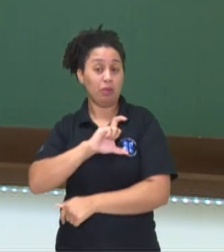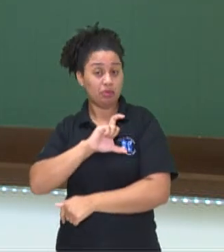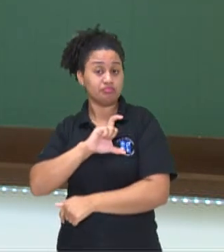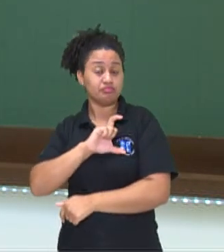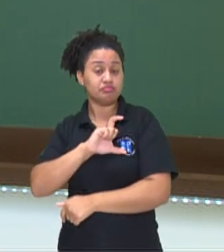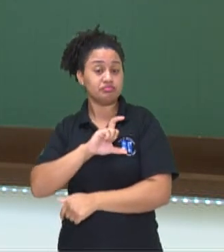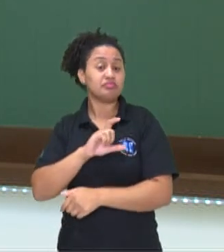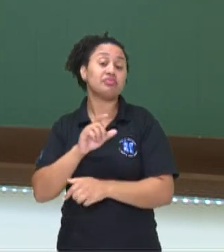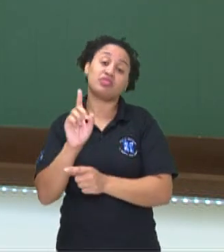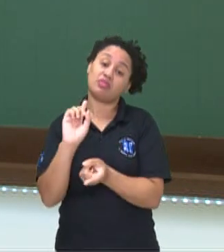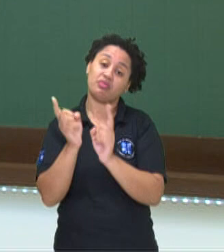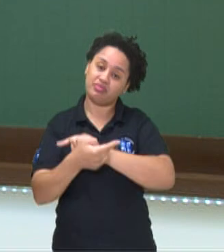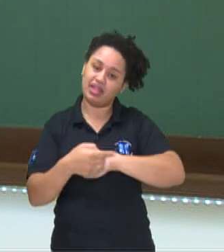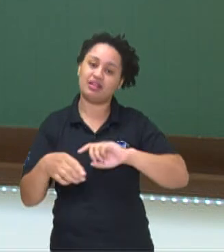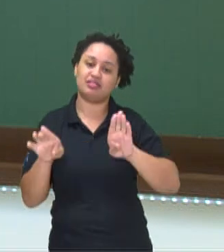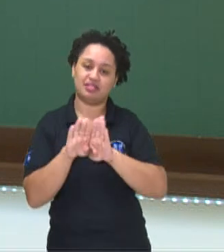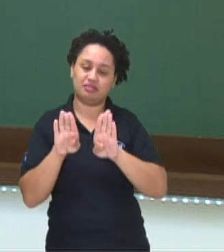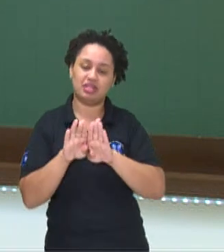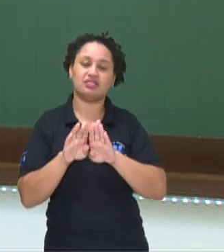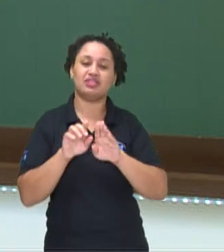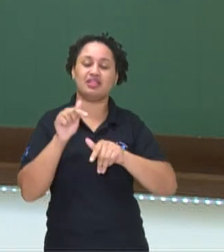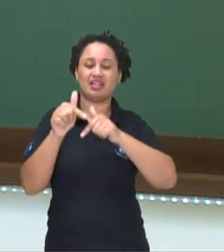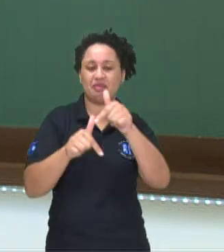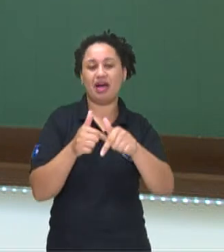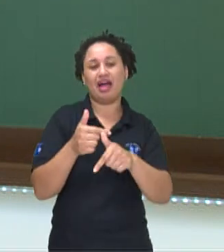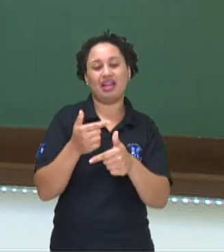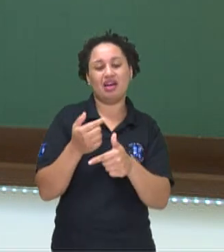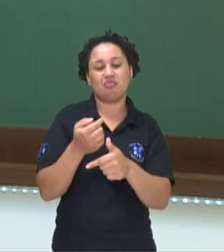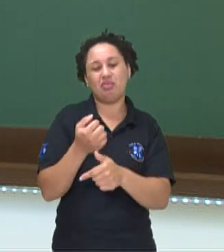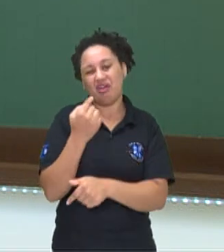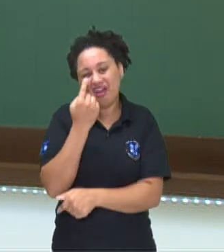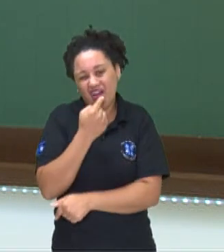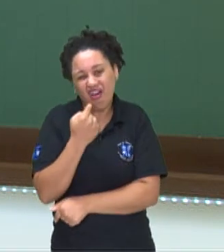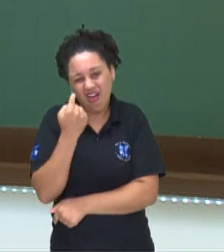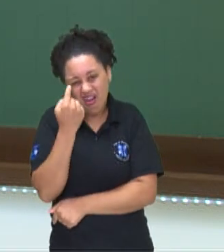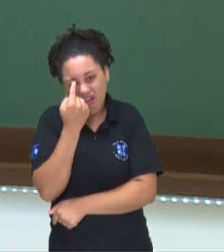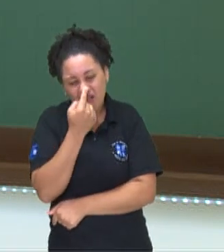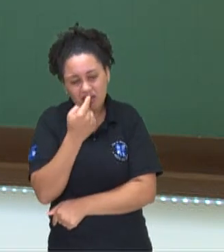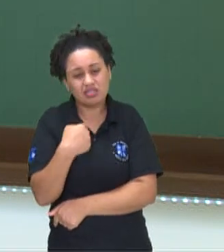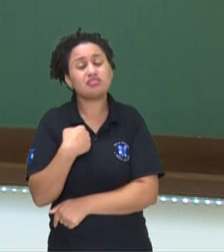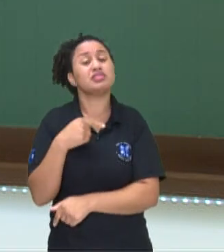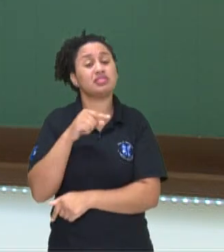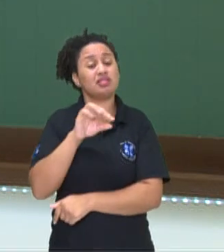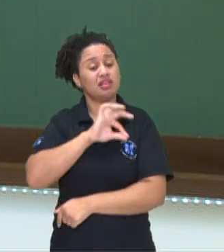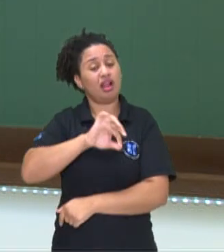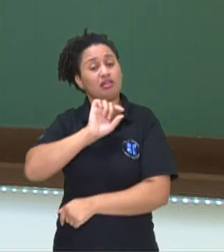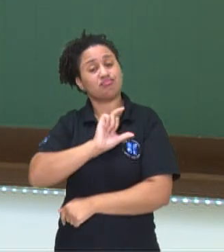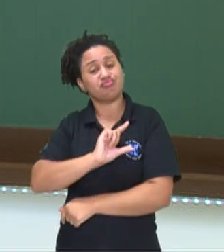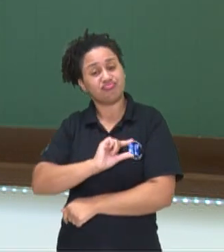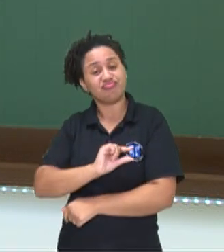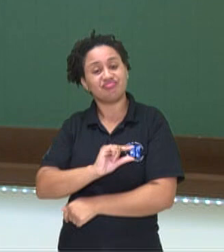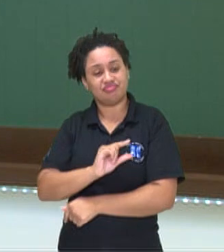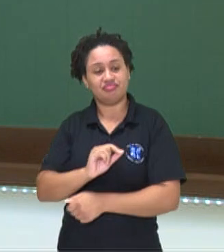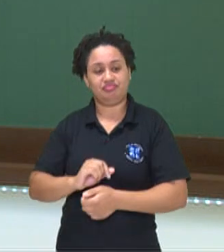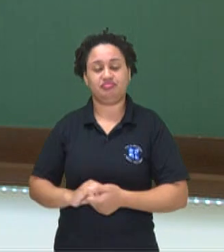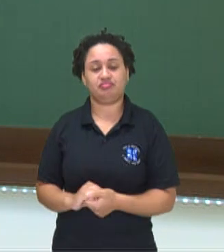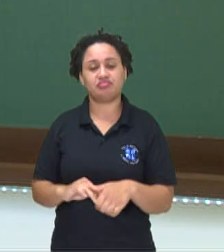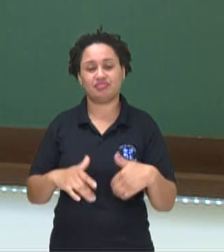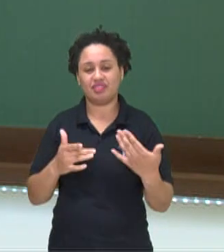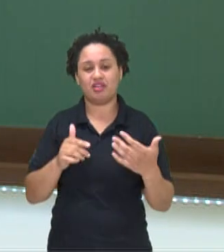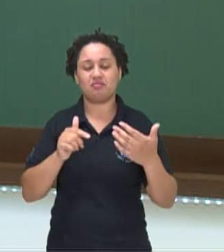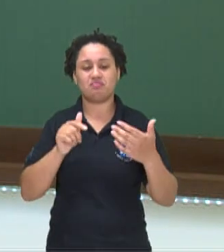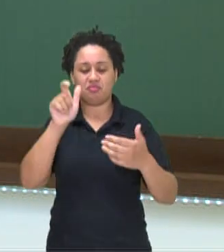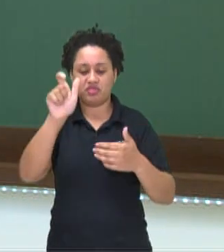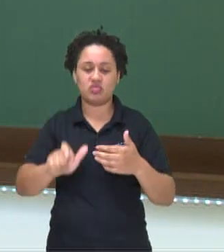tá bom? E ao contrário também, né? Se você não trabalhar, né, tal quantidade, você vai receber proporcional àquilo, tá bom? Falando, né, de uma